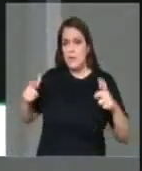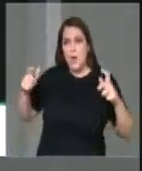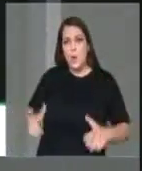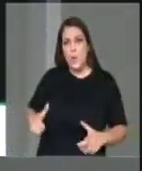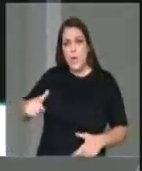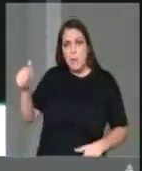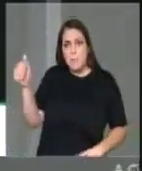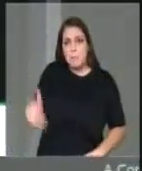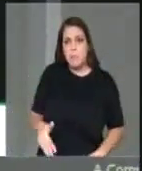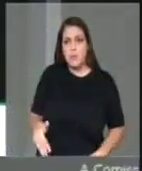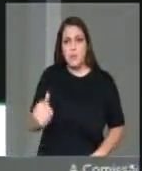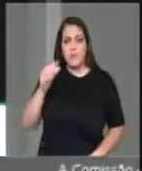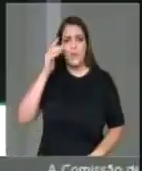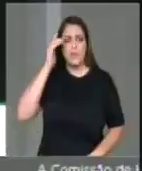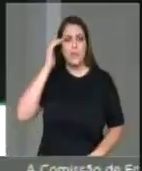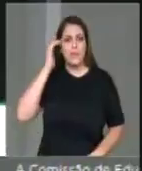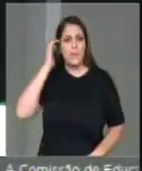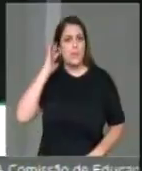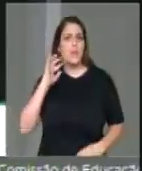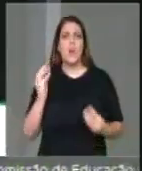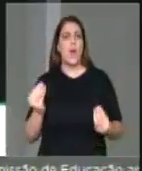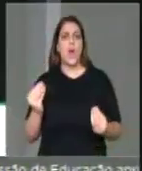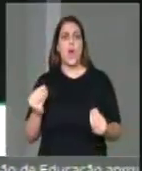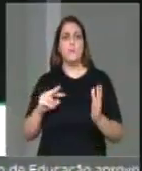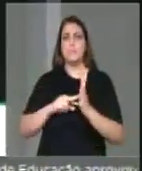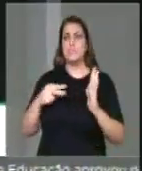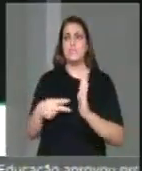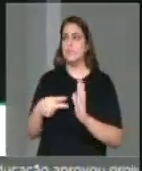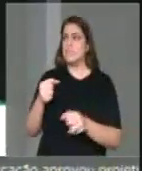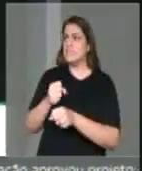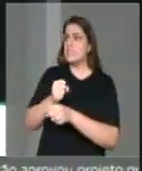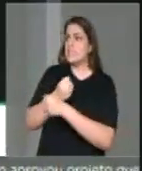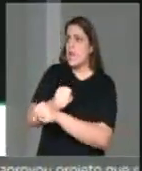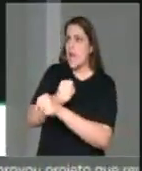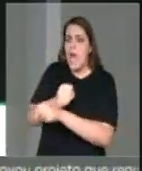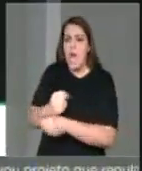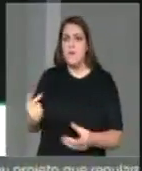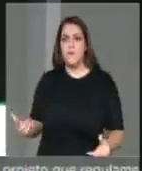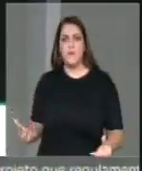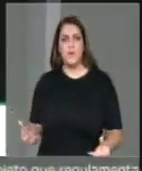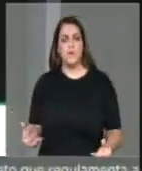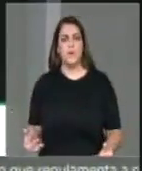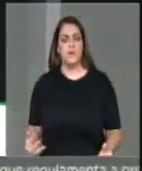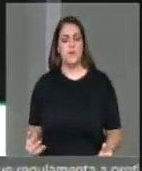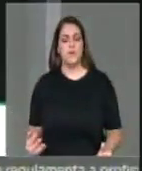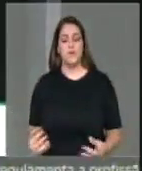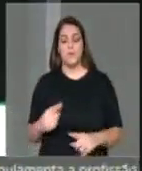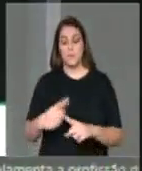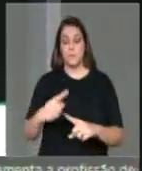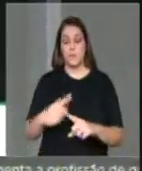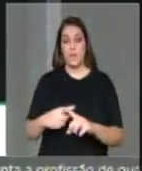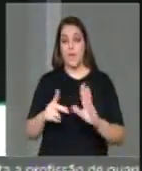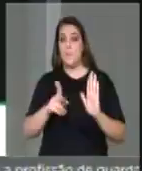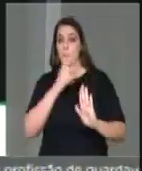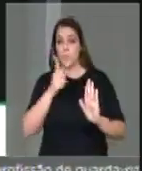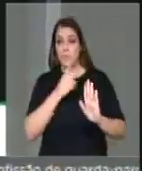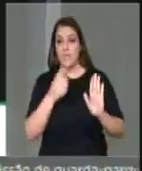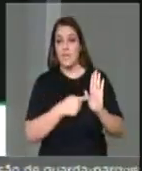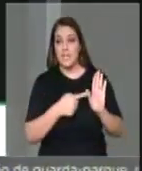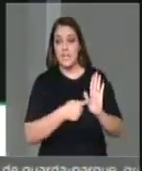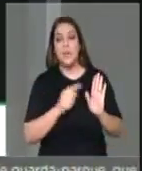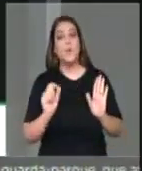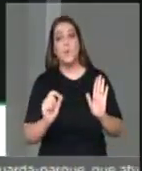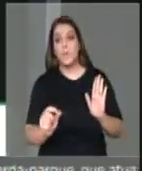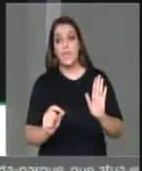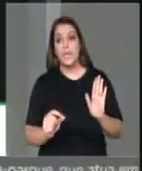vai autorizar? Isso é escravidão. É escravidão, senhor presidente, porque a portaria, ela